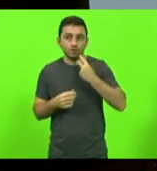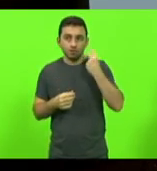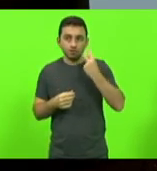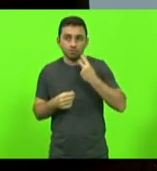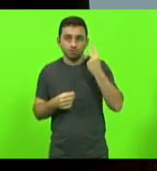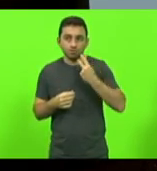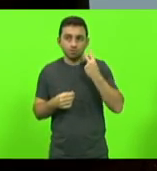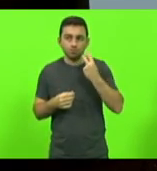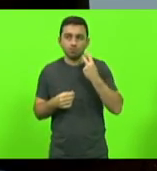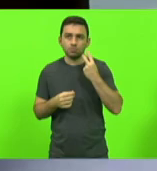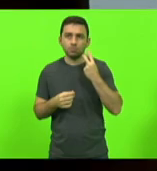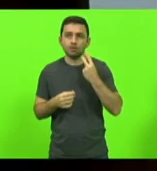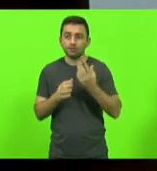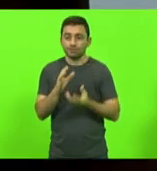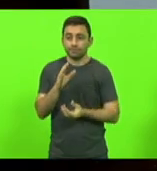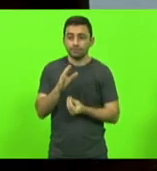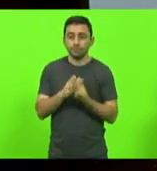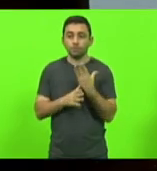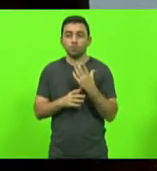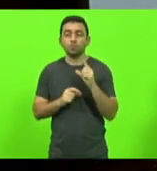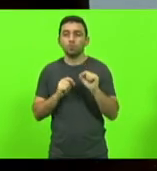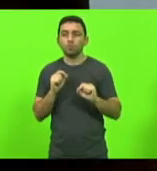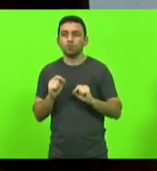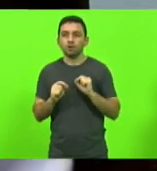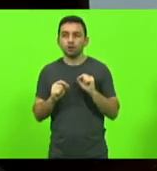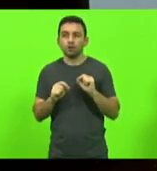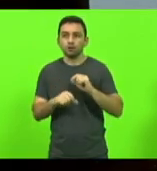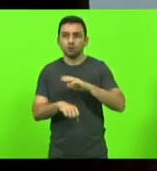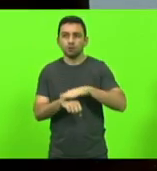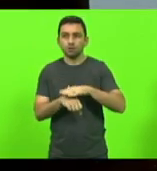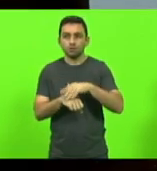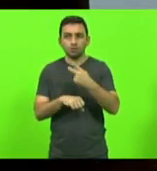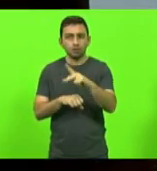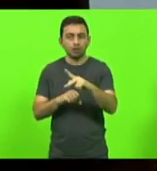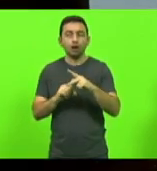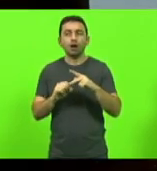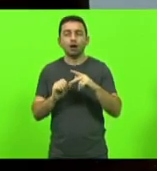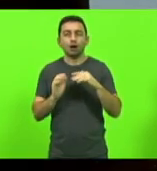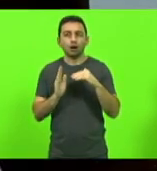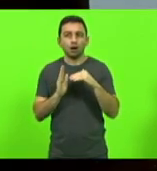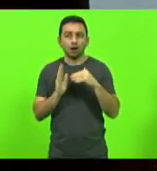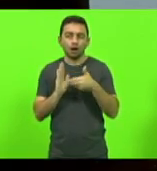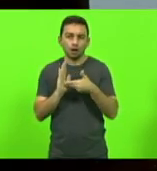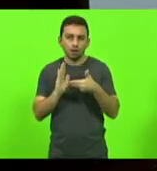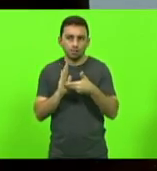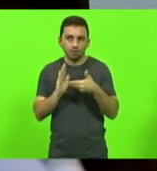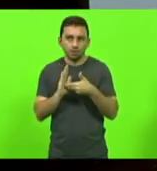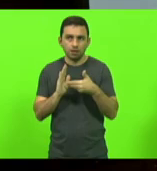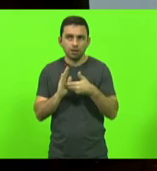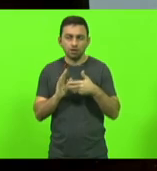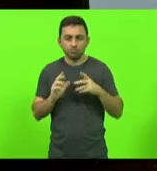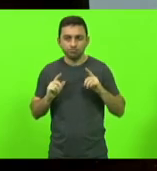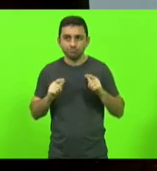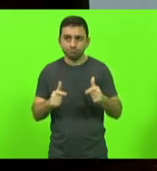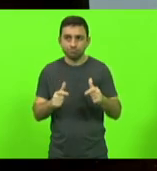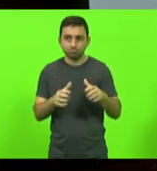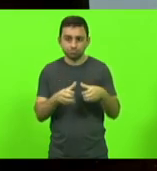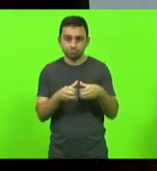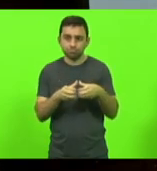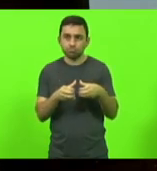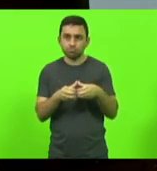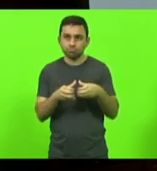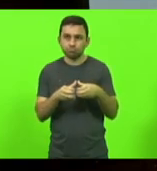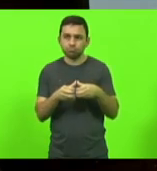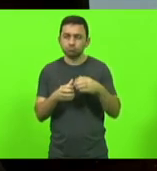criaram em suas câmaras, frentes parlamentares de